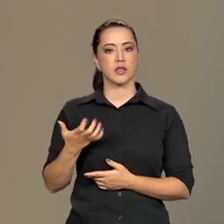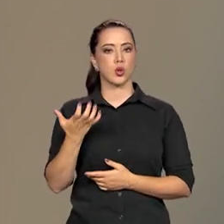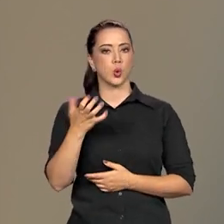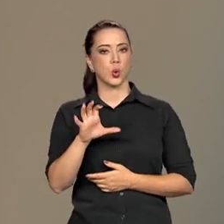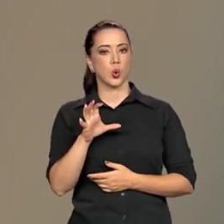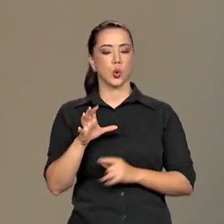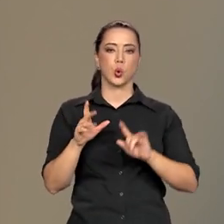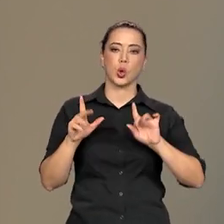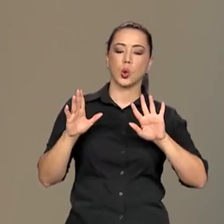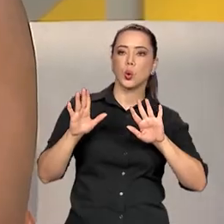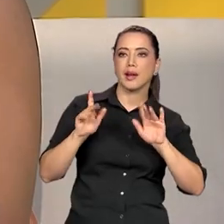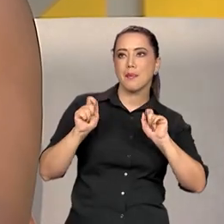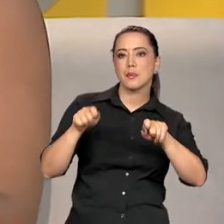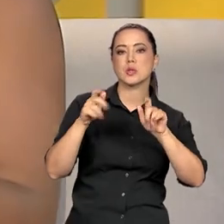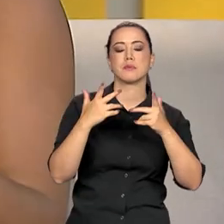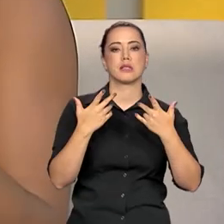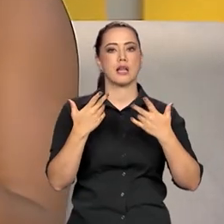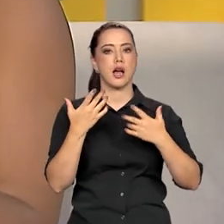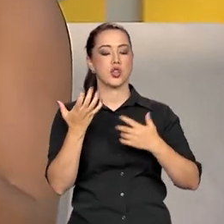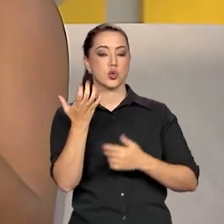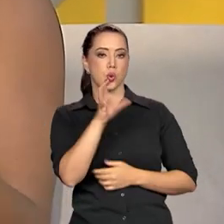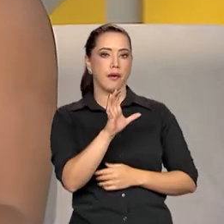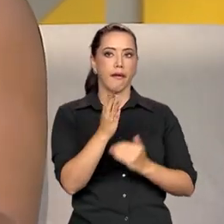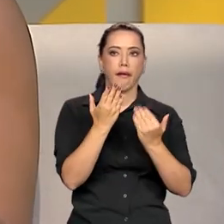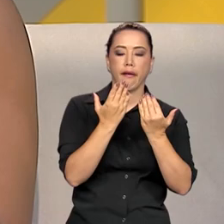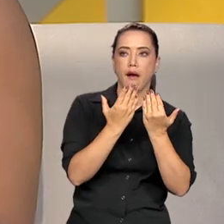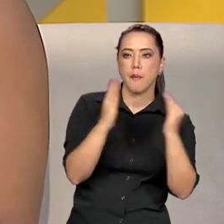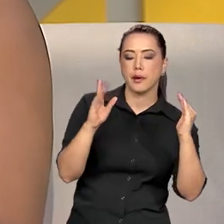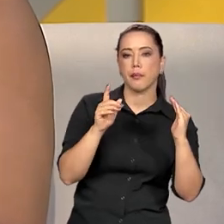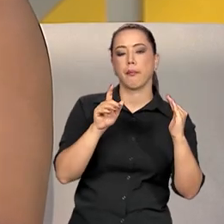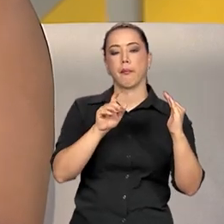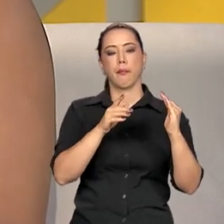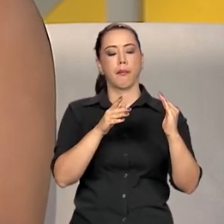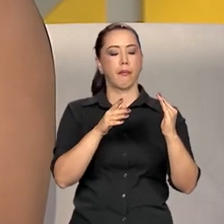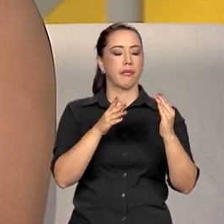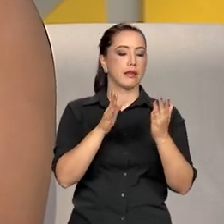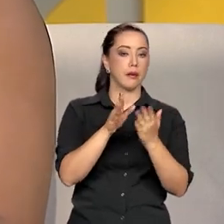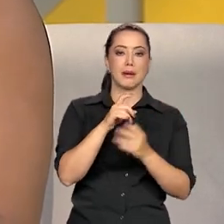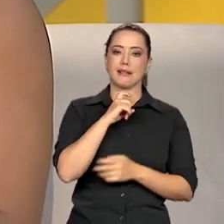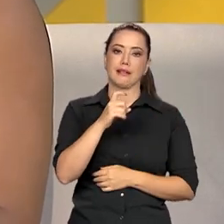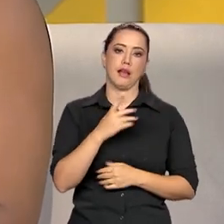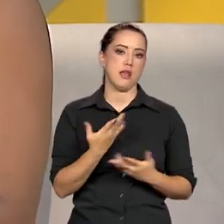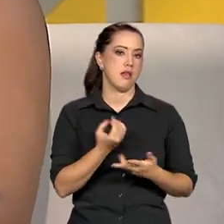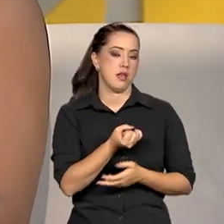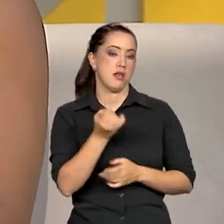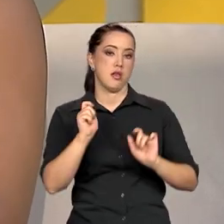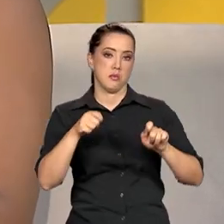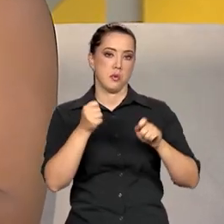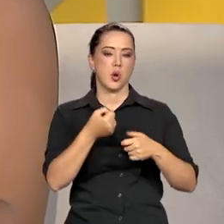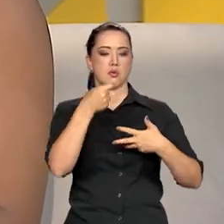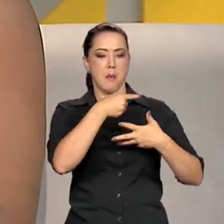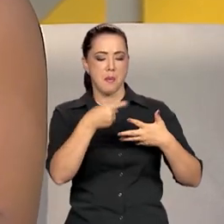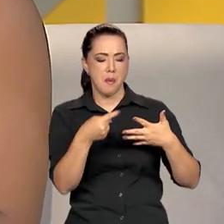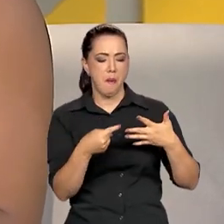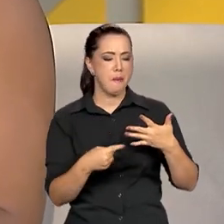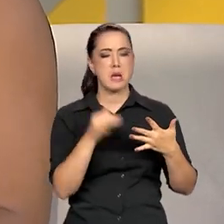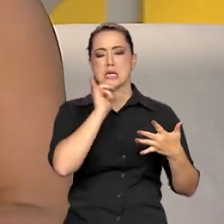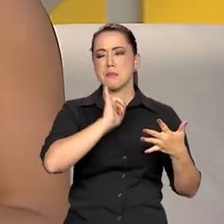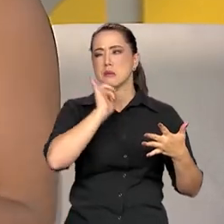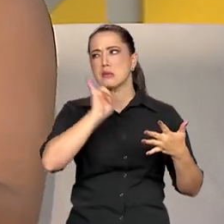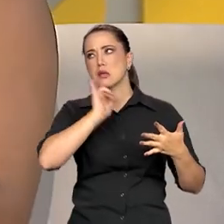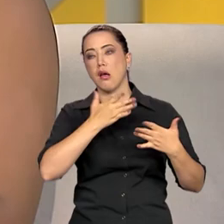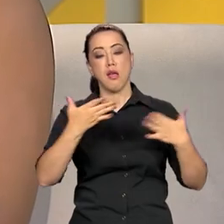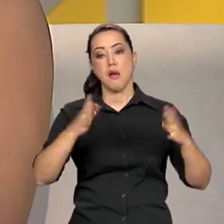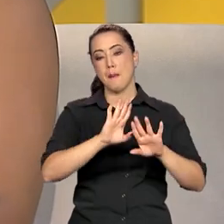permitir nem que abra uma porta ou outra. A gente tem inúmeros exemplos que a gente pode dar aqui, mas eu acho que essa iniciativa do Ministério da Guardia